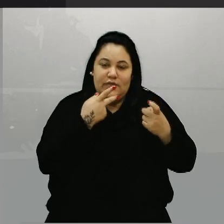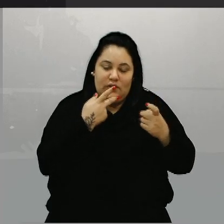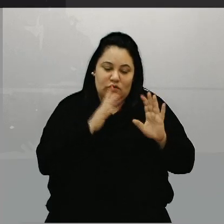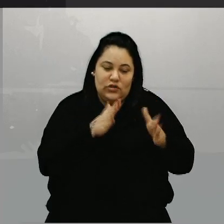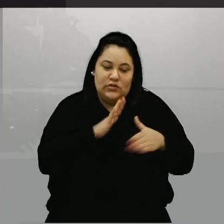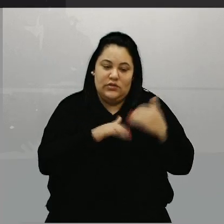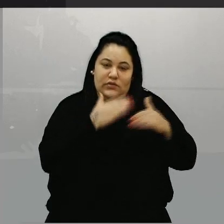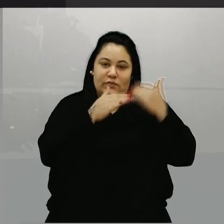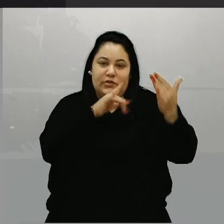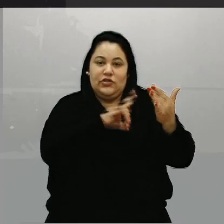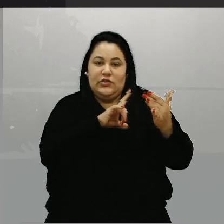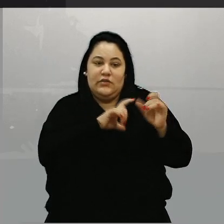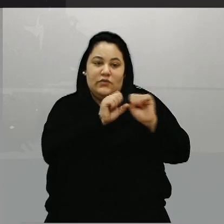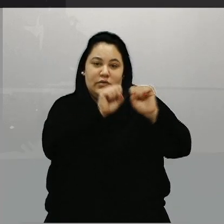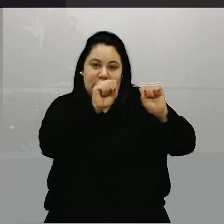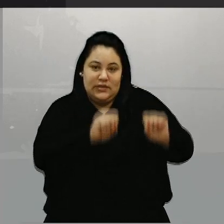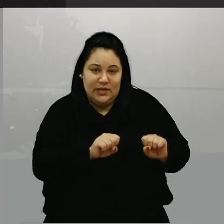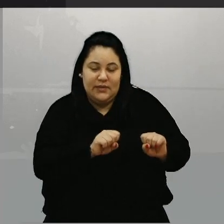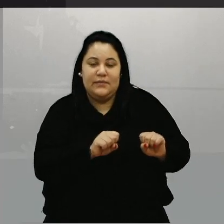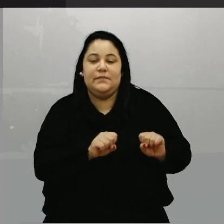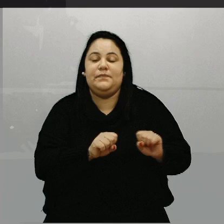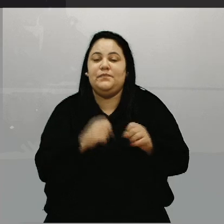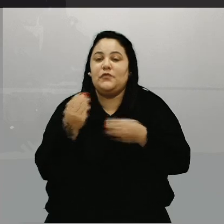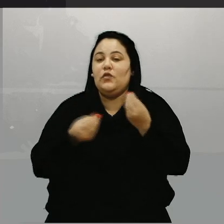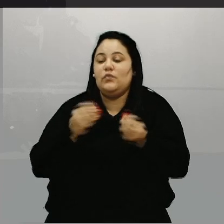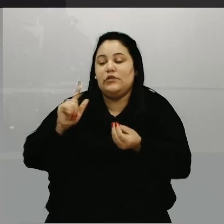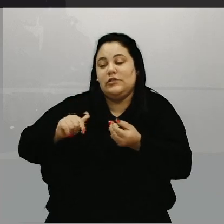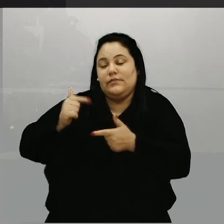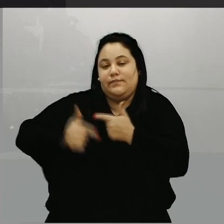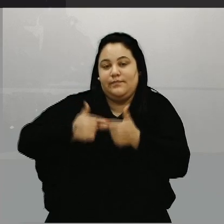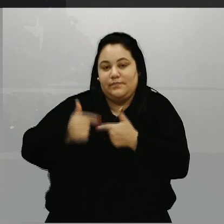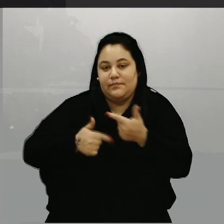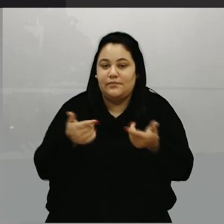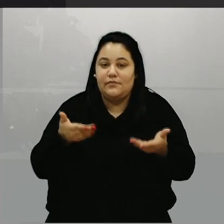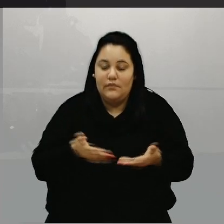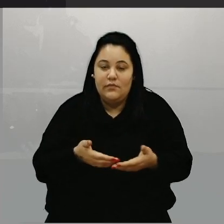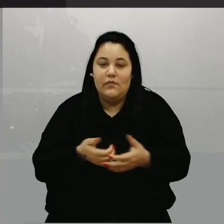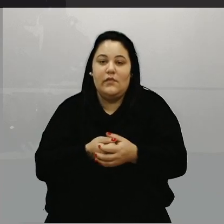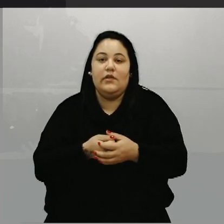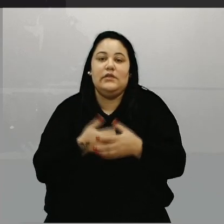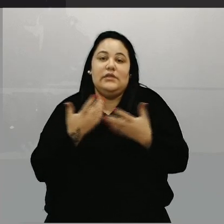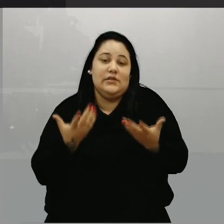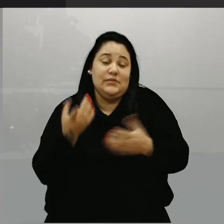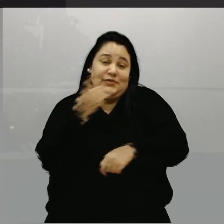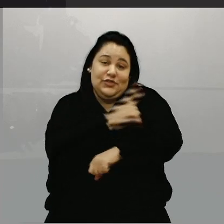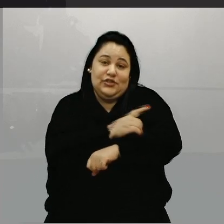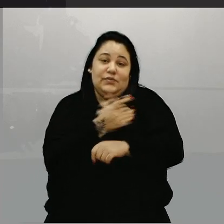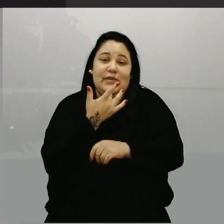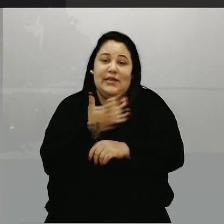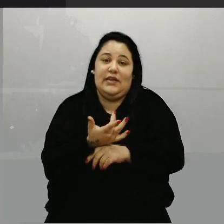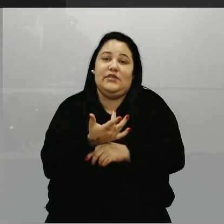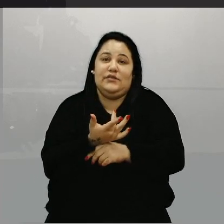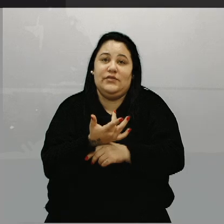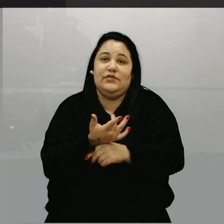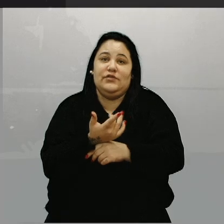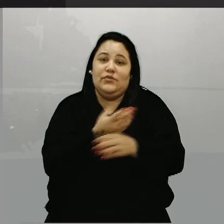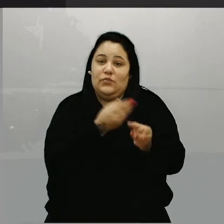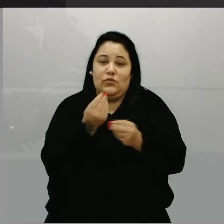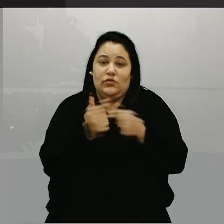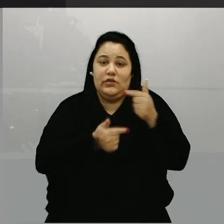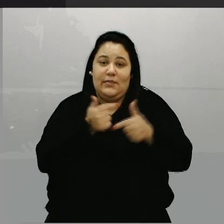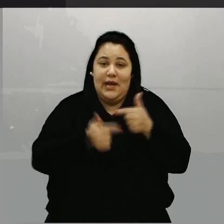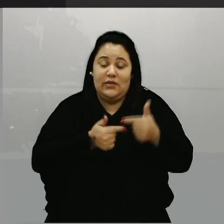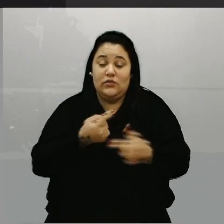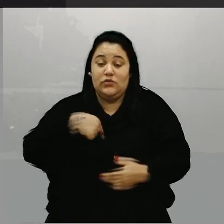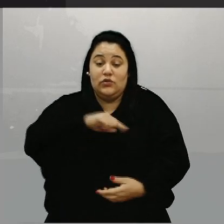tiveram com o sistema, como está funcionando isso agora. Então, um dia, uma tarde de trabalho, e nós